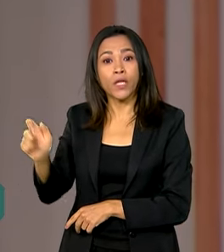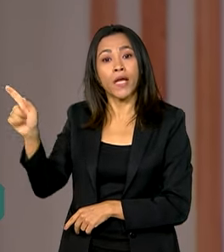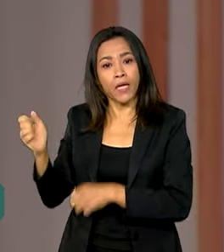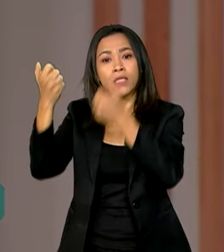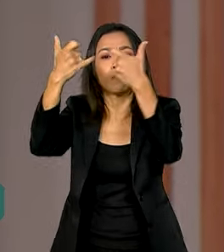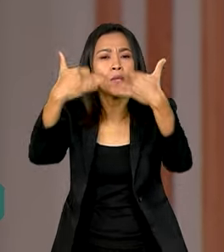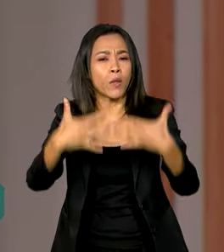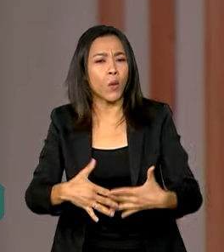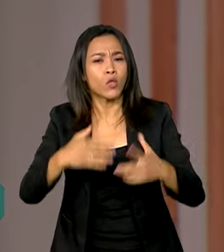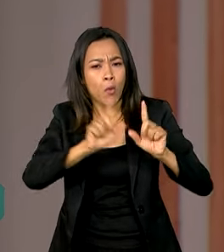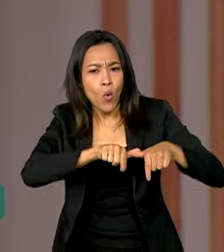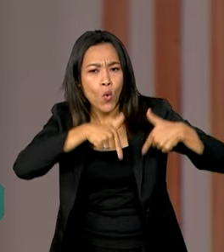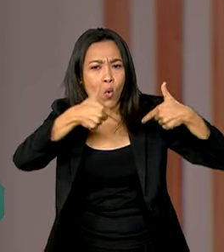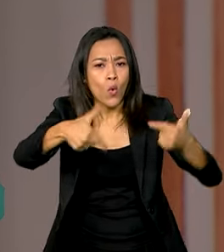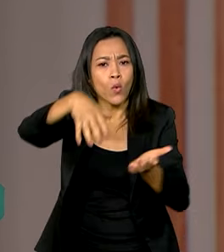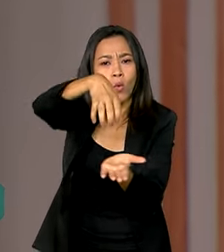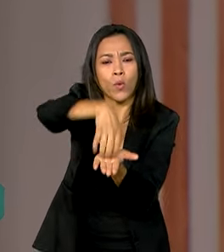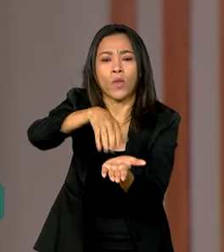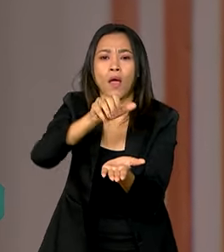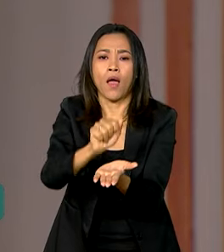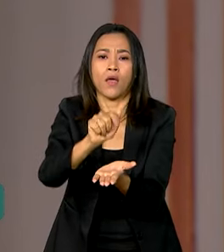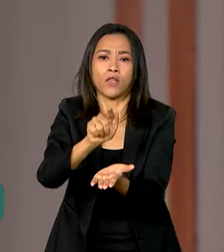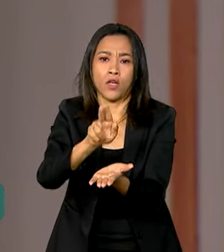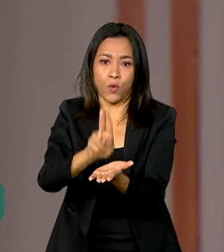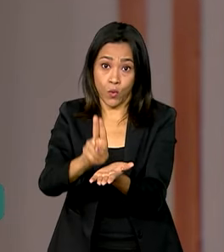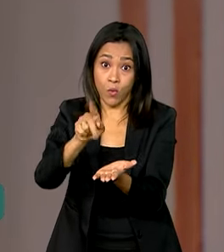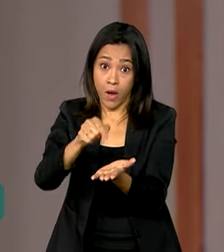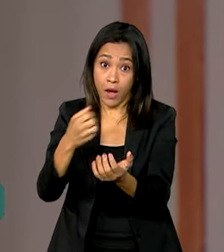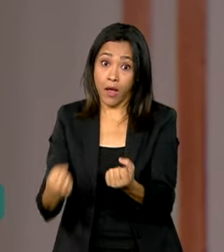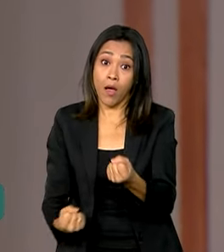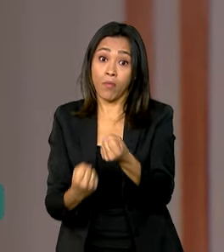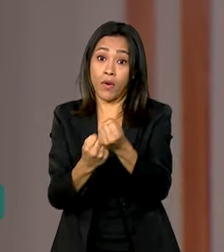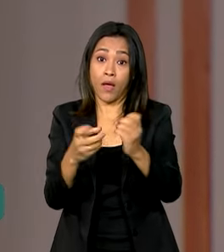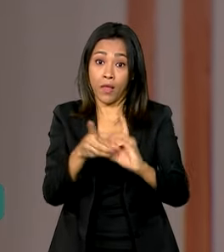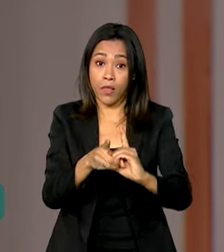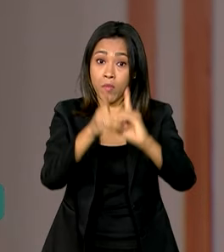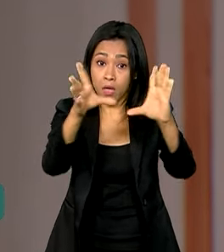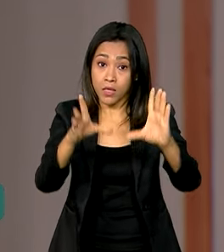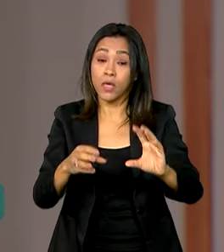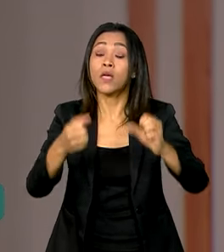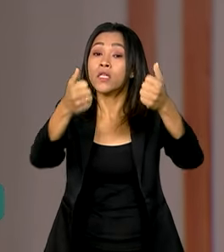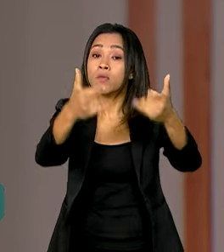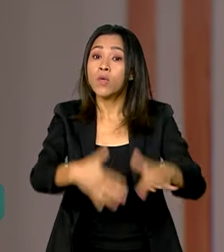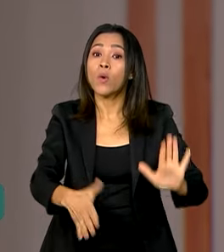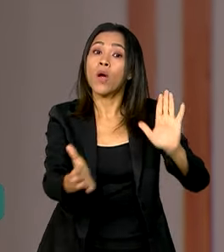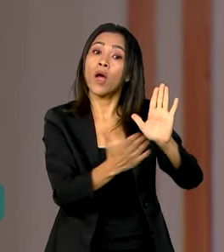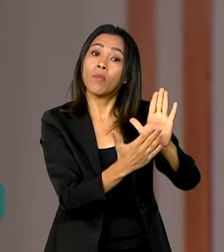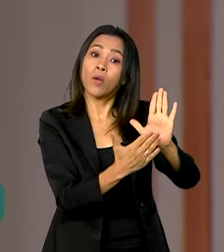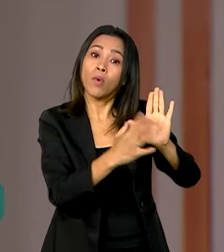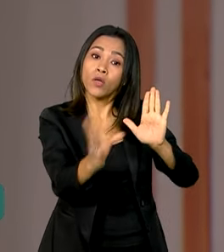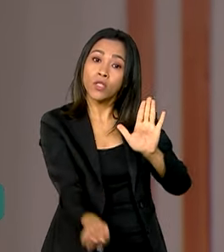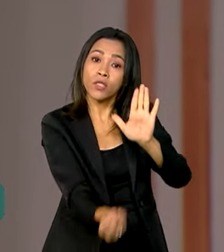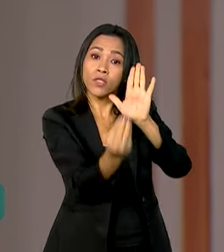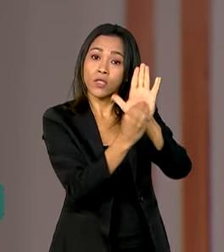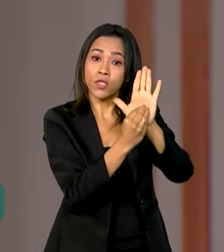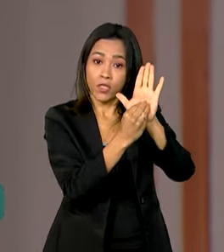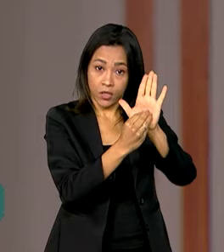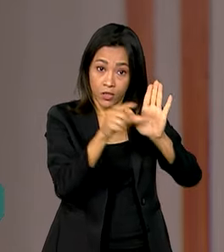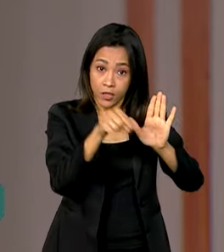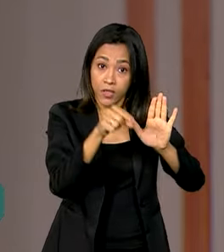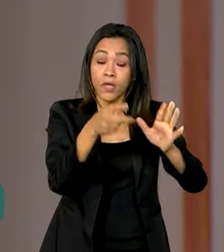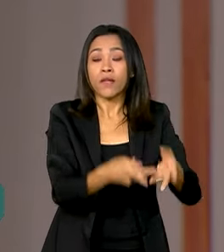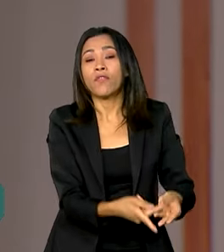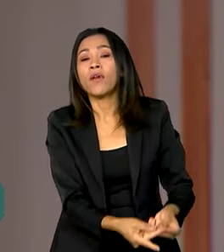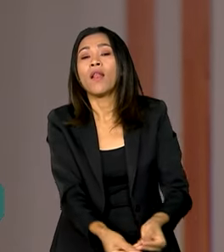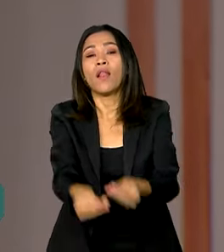ações da AGU em defesa da democracia e destacou a proposta de emenda à Constituição, a PEC enviada pelo governo ao